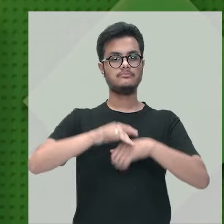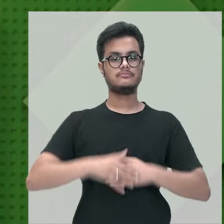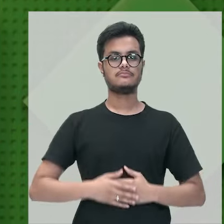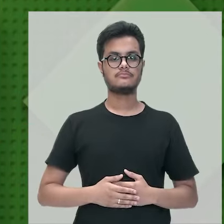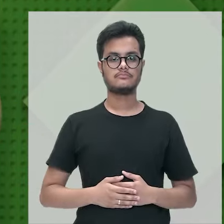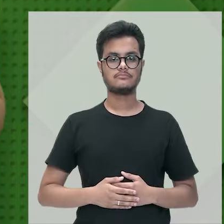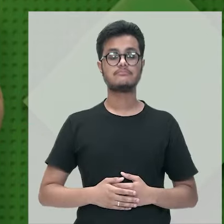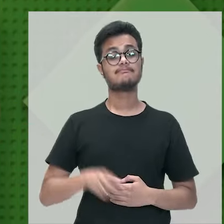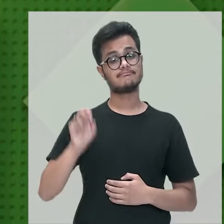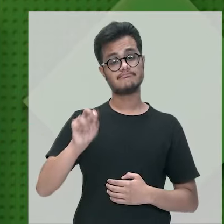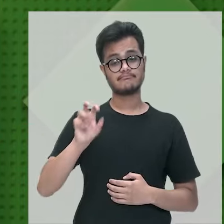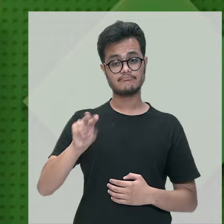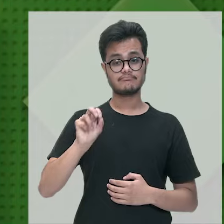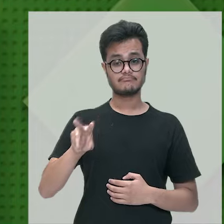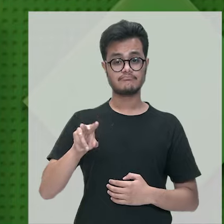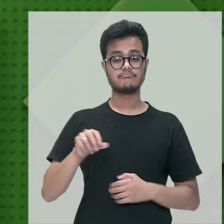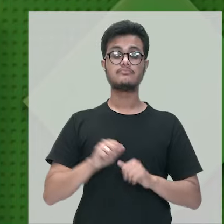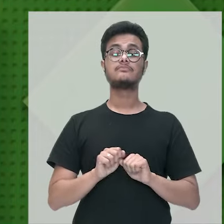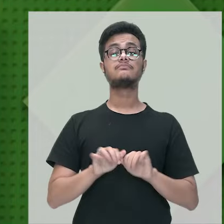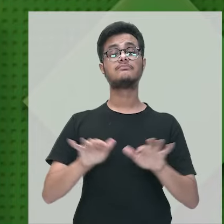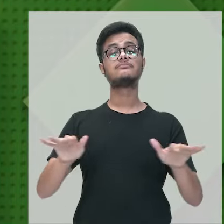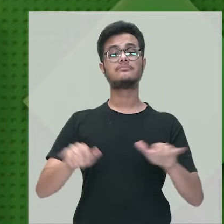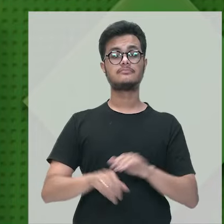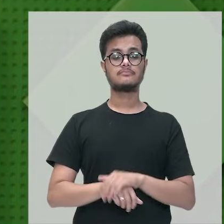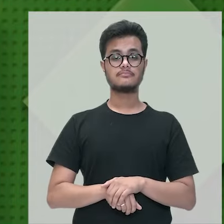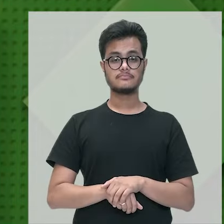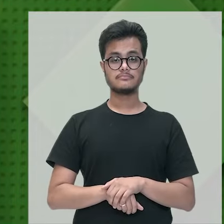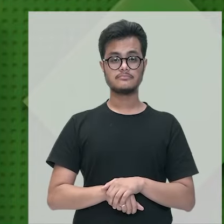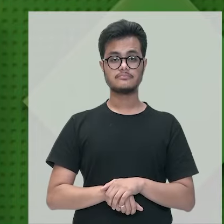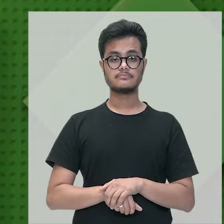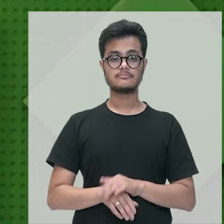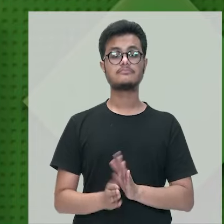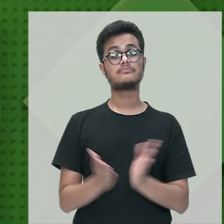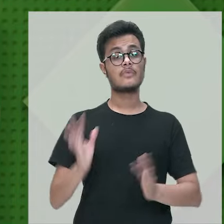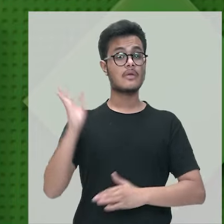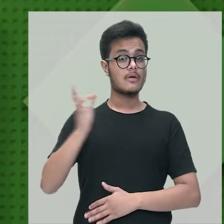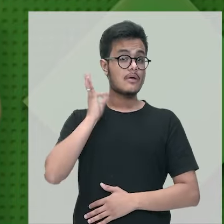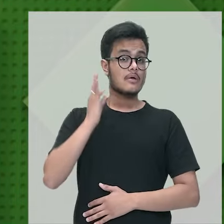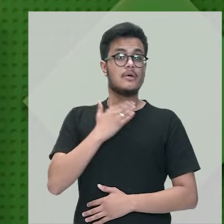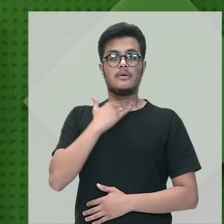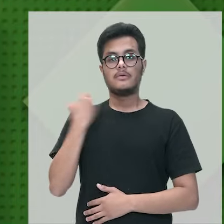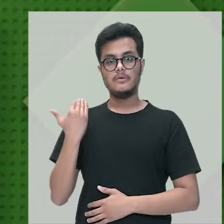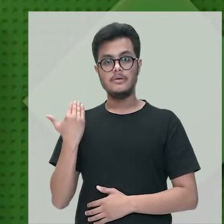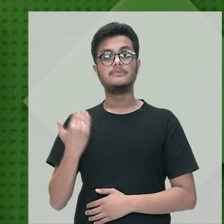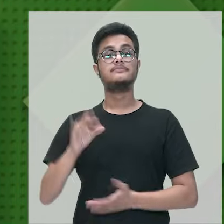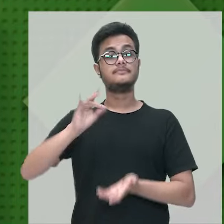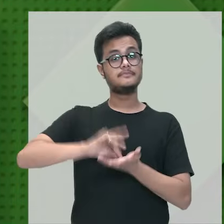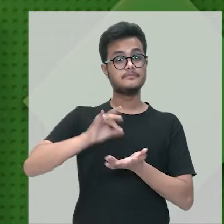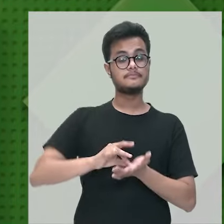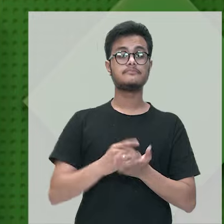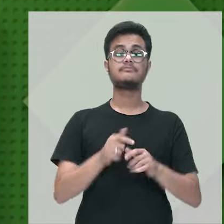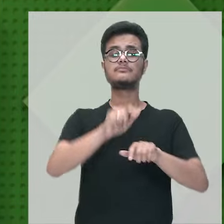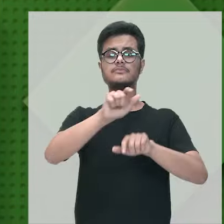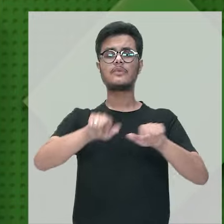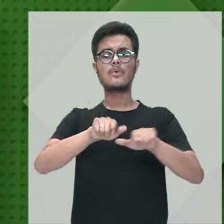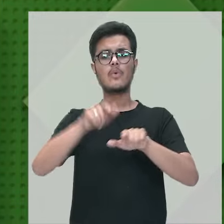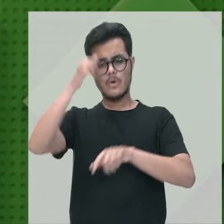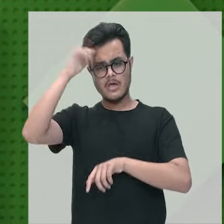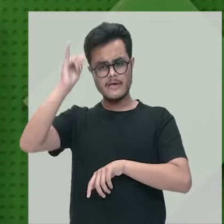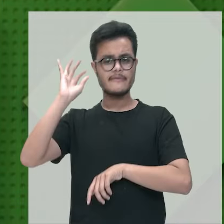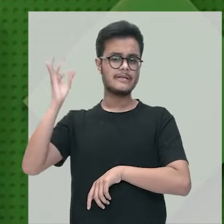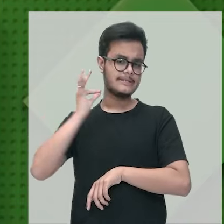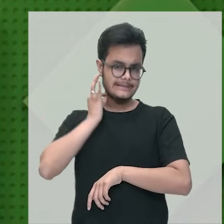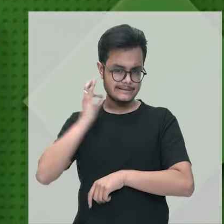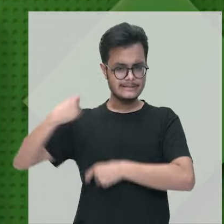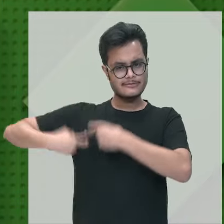vários vírus que vão causar essas doenças então se a gente elimina o mosquito se a gente elimina ou impede com que ele